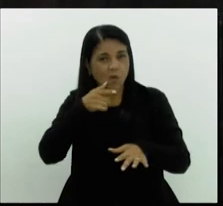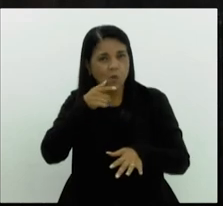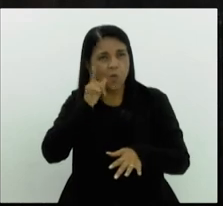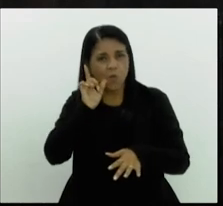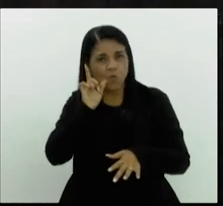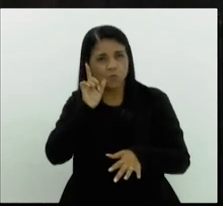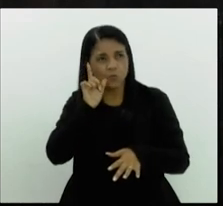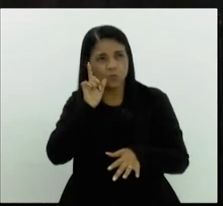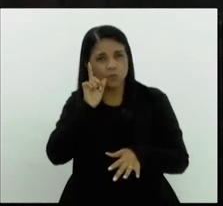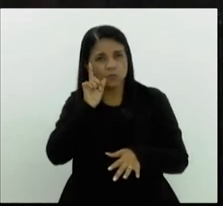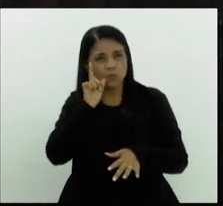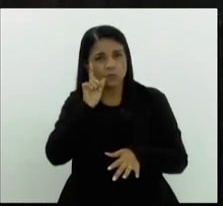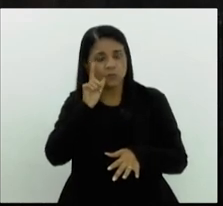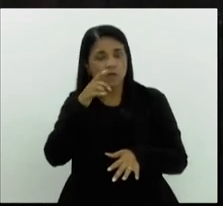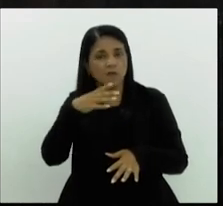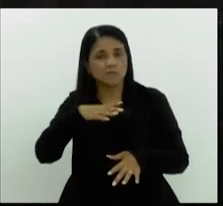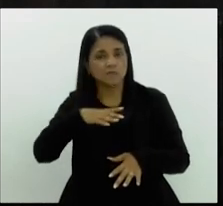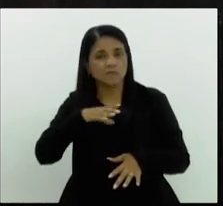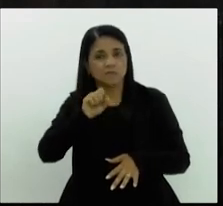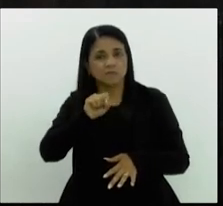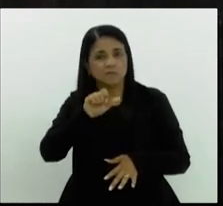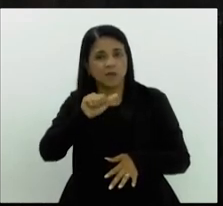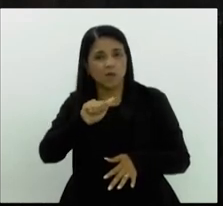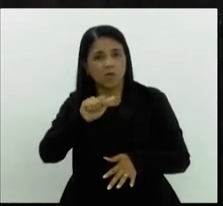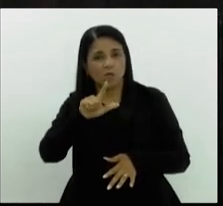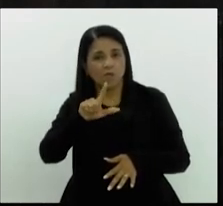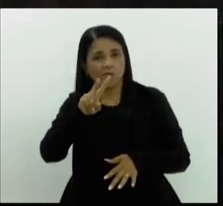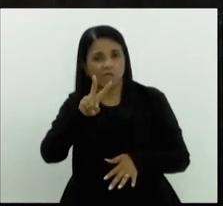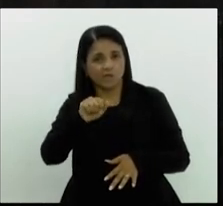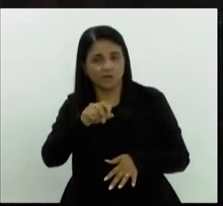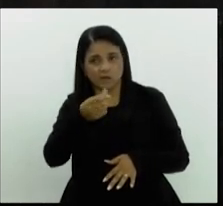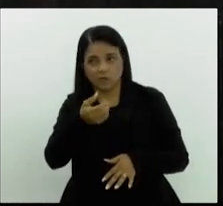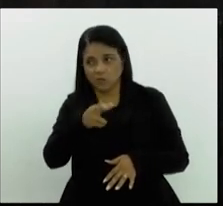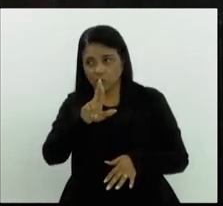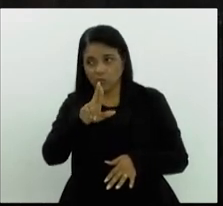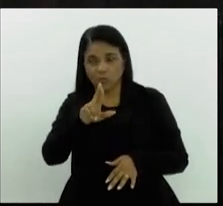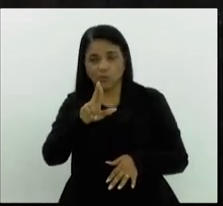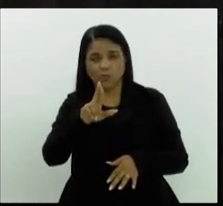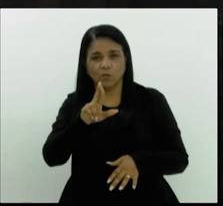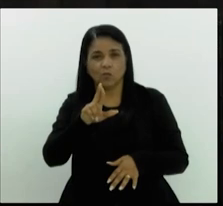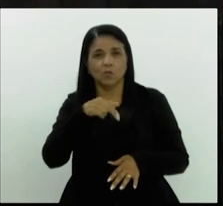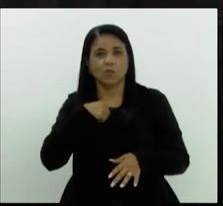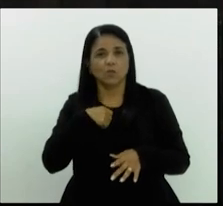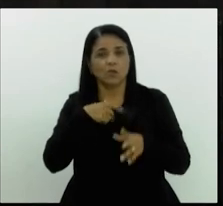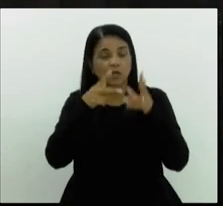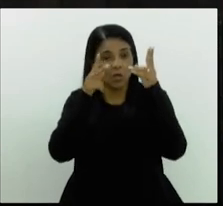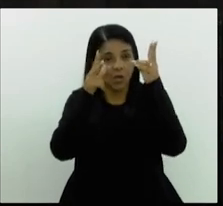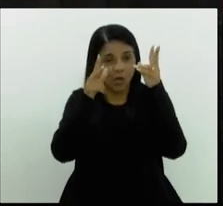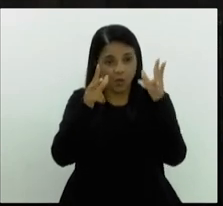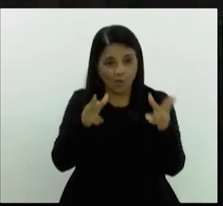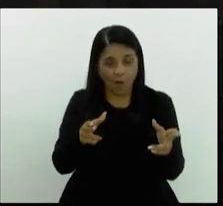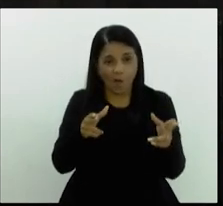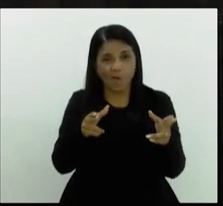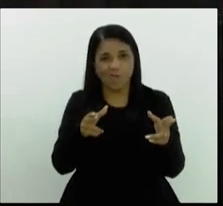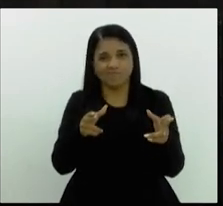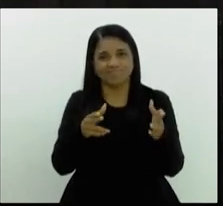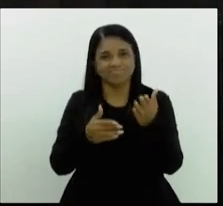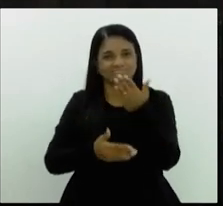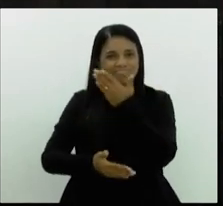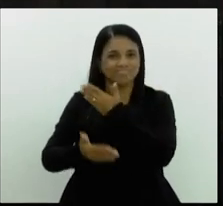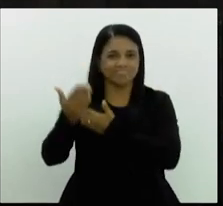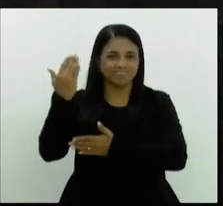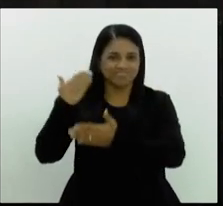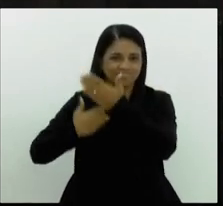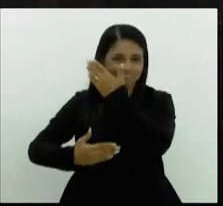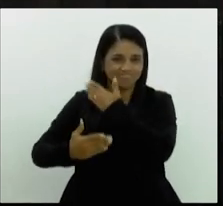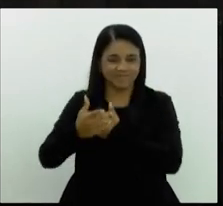a Salvador exatamente como estava acontecendo essa marcha lá no Pará